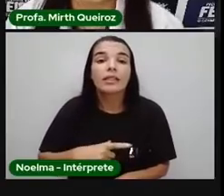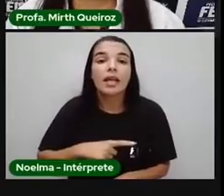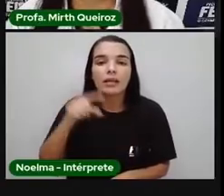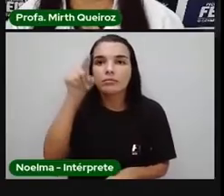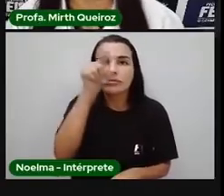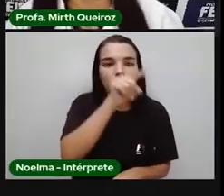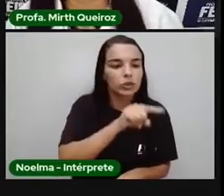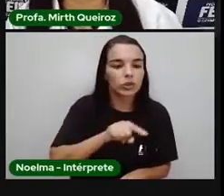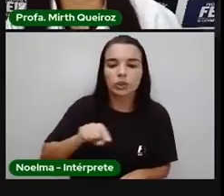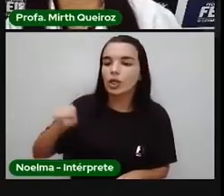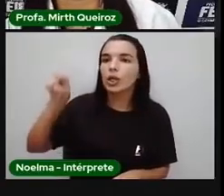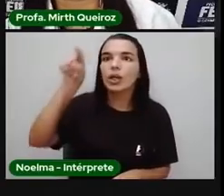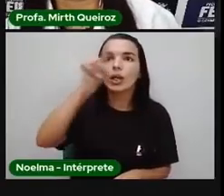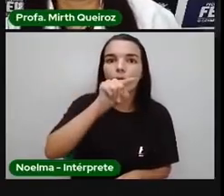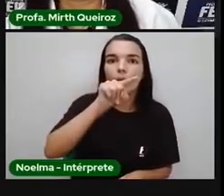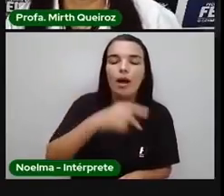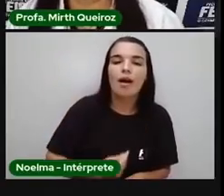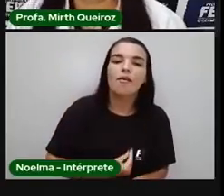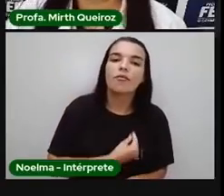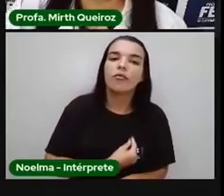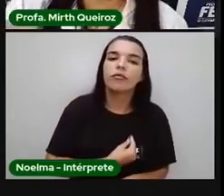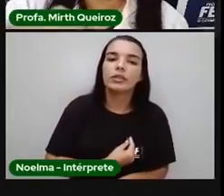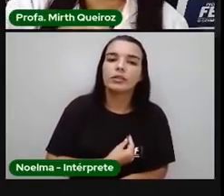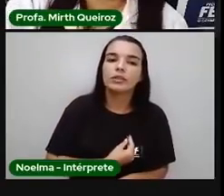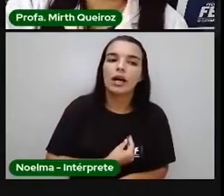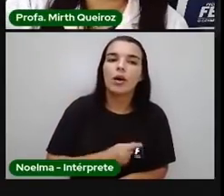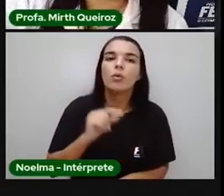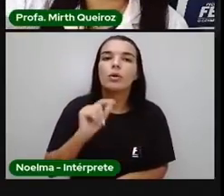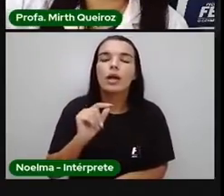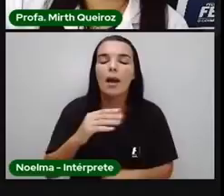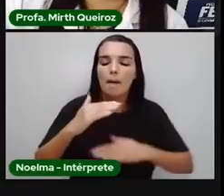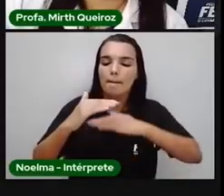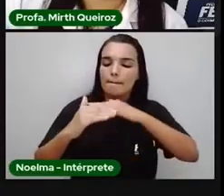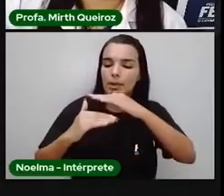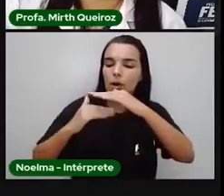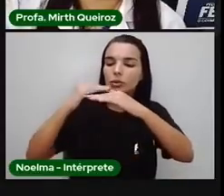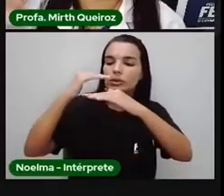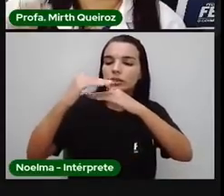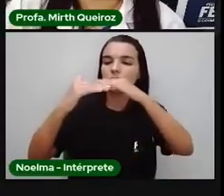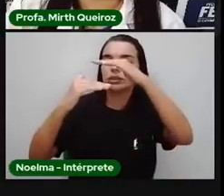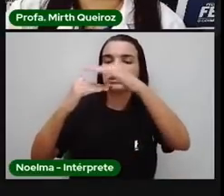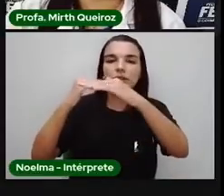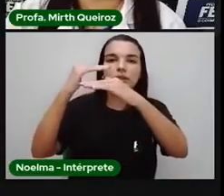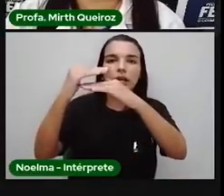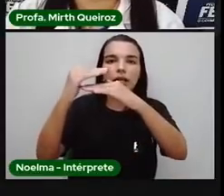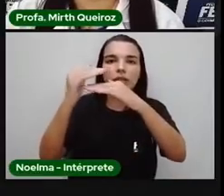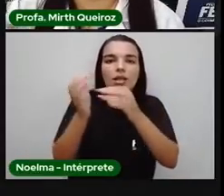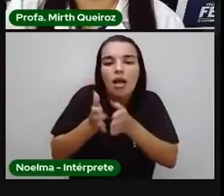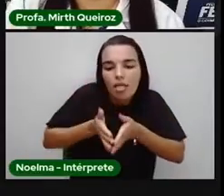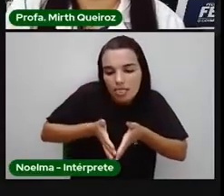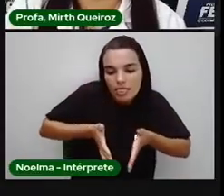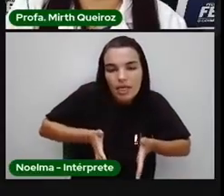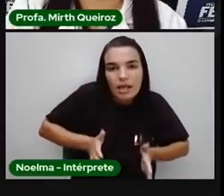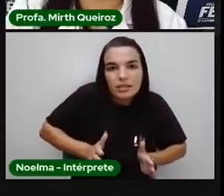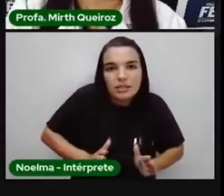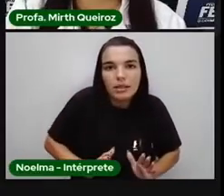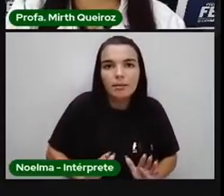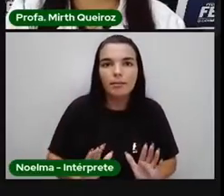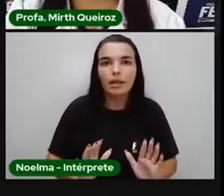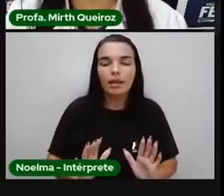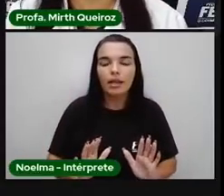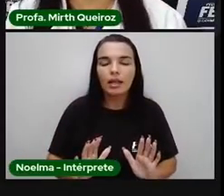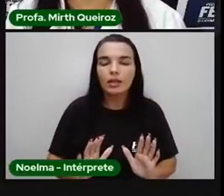de vida. O que é um ciclo de vida? É uma passagem, é processo que vem ali desde o nascimento. O ser vivo, ele